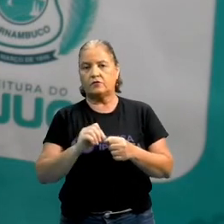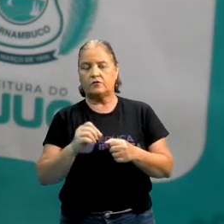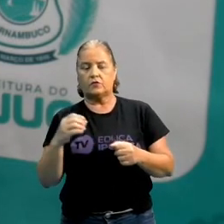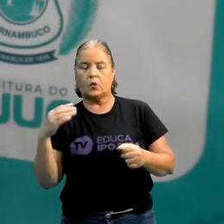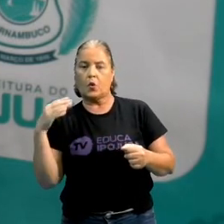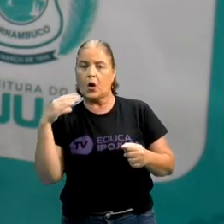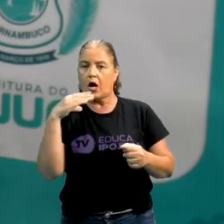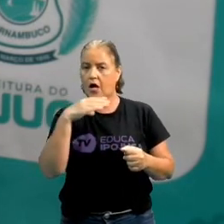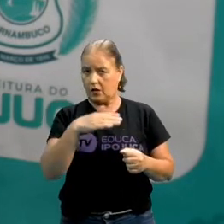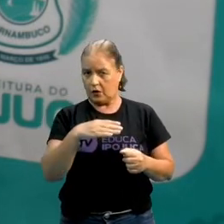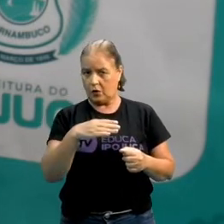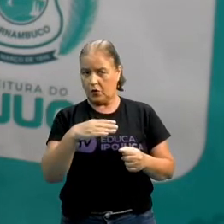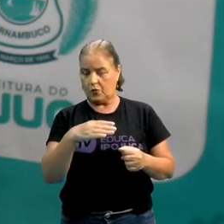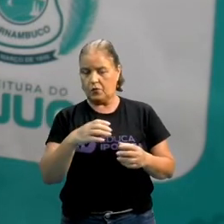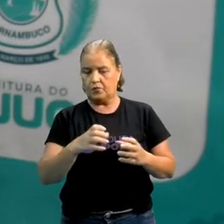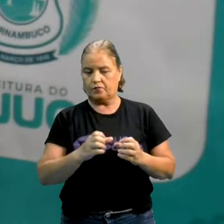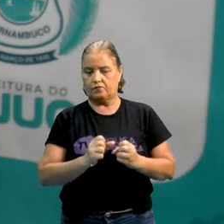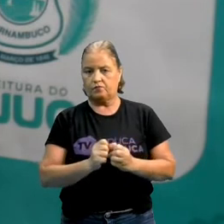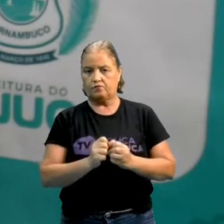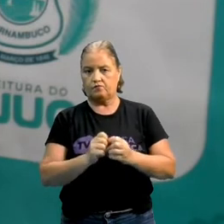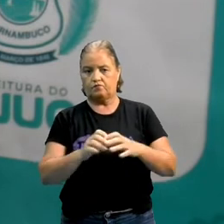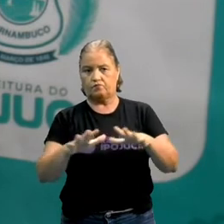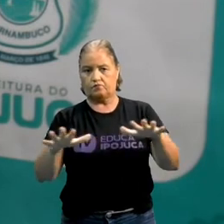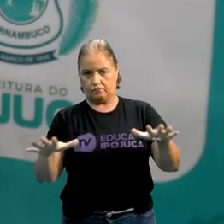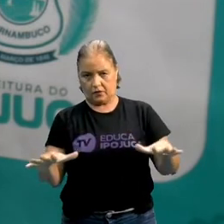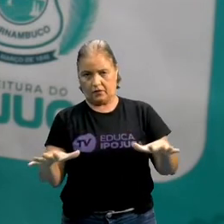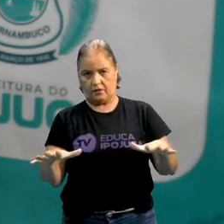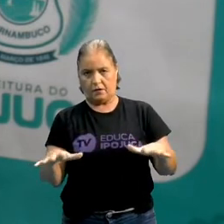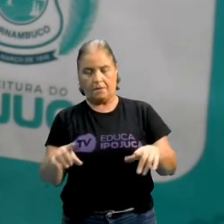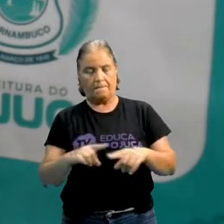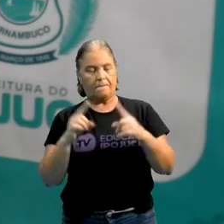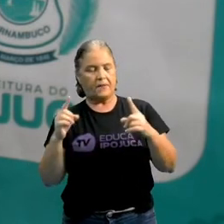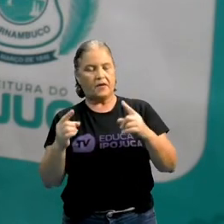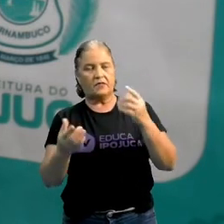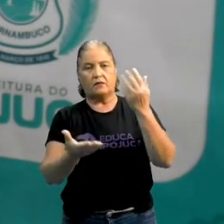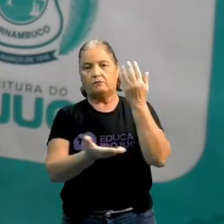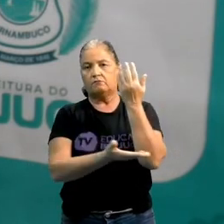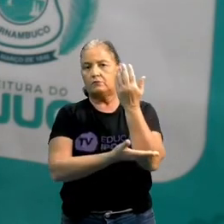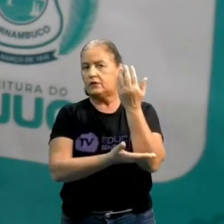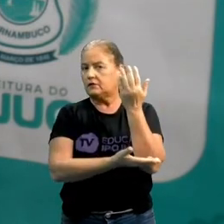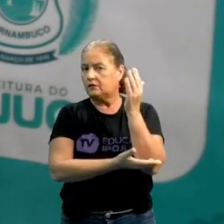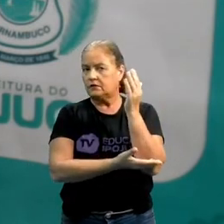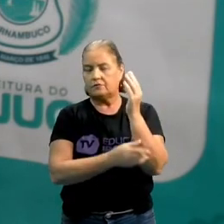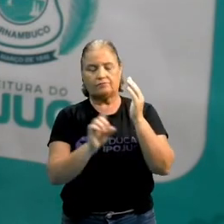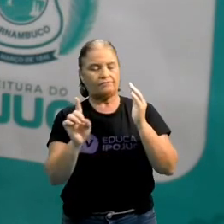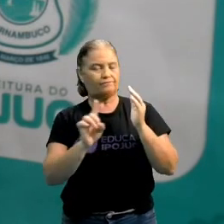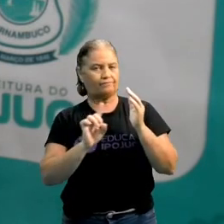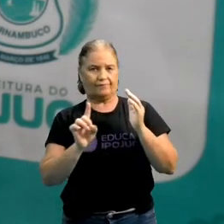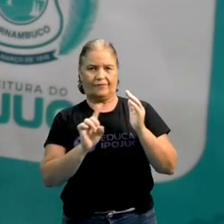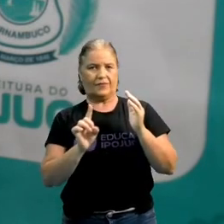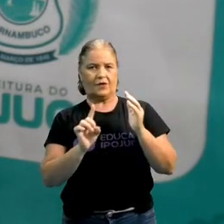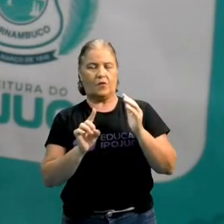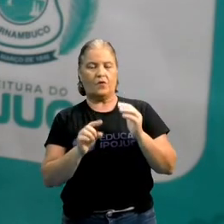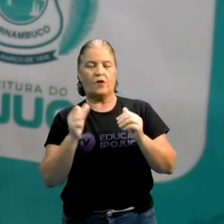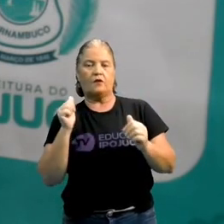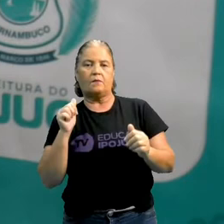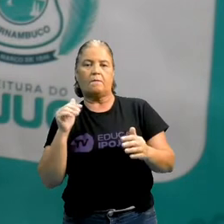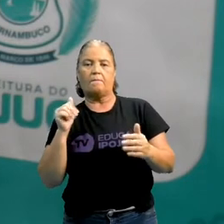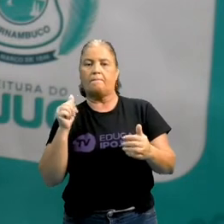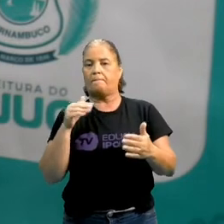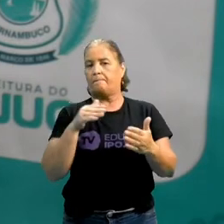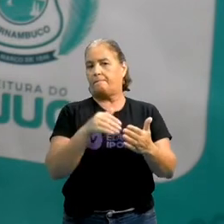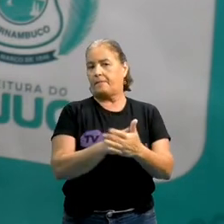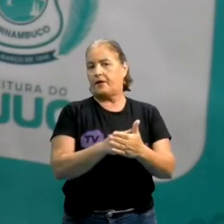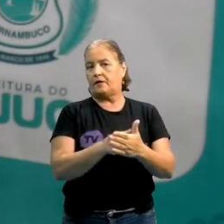se espalhe. Já a madeira, não. A madeira, ela não é um bom propagador de calor. Ela, na verdade, é um isolante térmico.